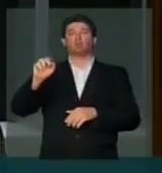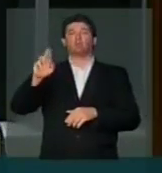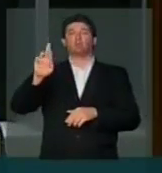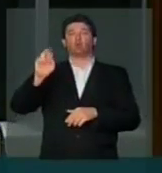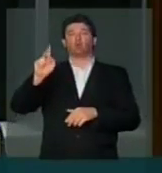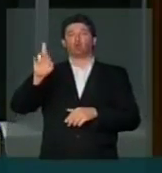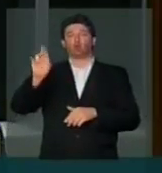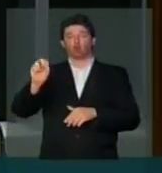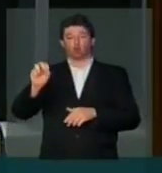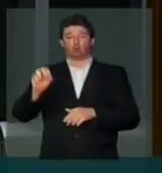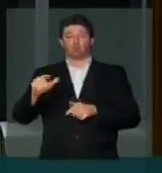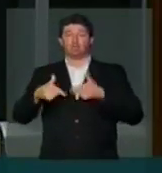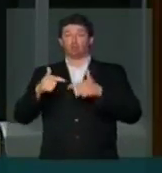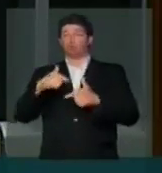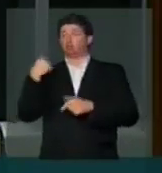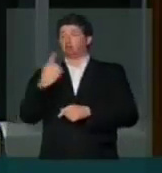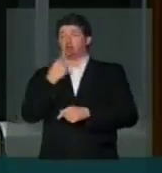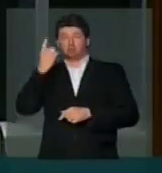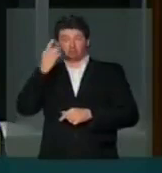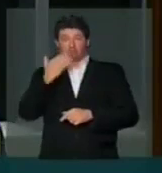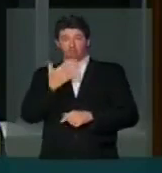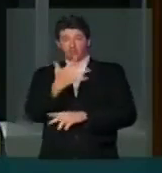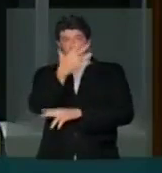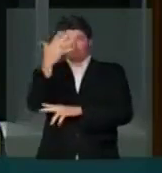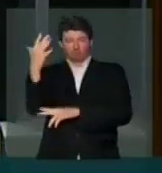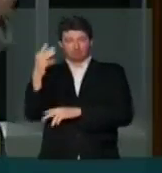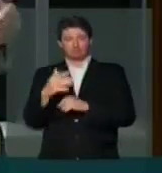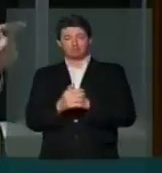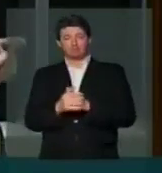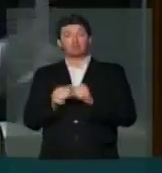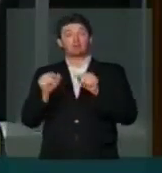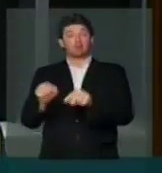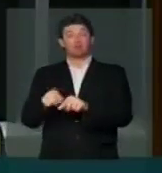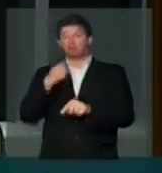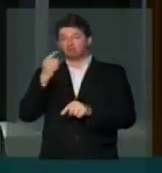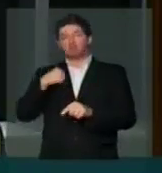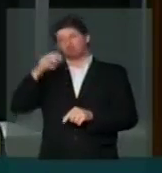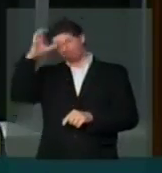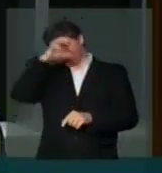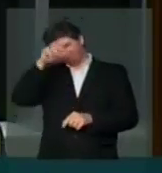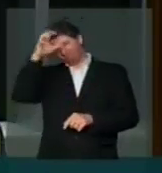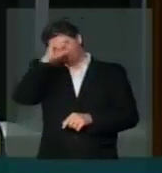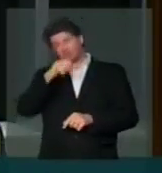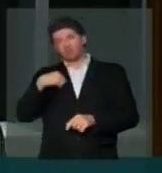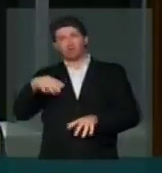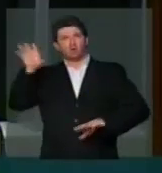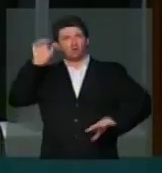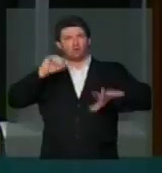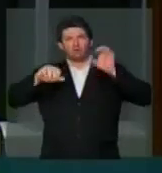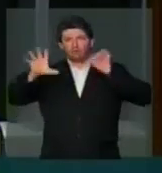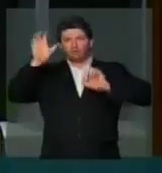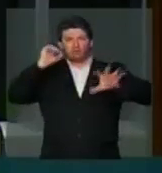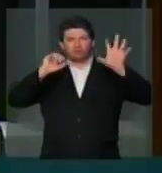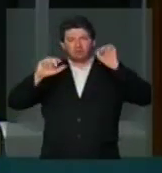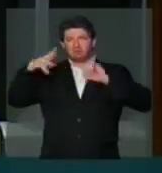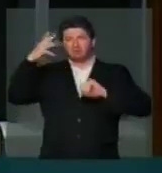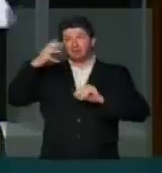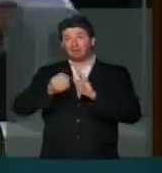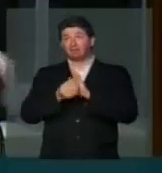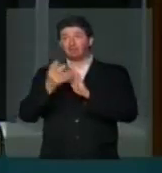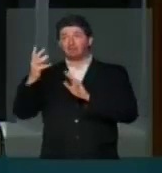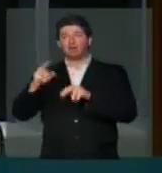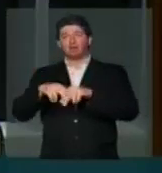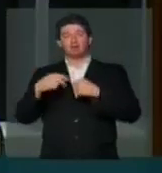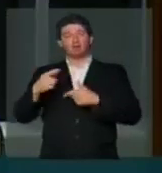frente, da nossa frente aqui da Câmara de Deputados. E lá, aprendi muito, ouvi várias palestras sobre a